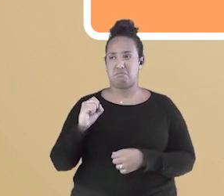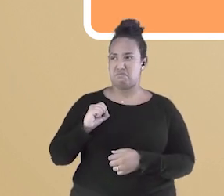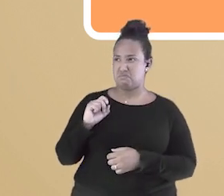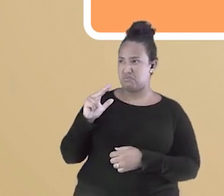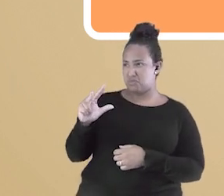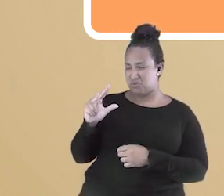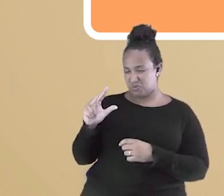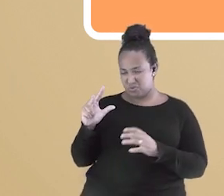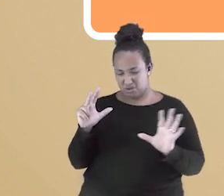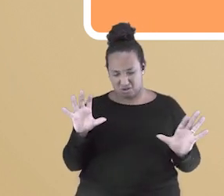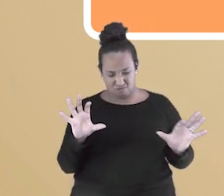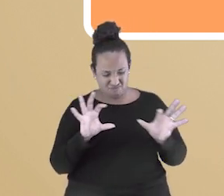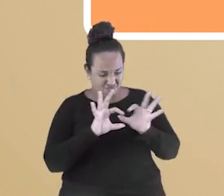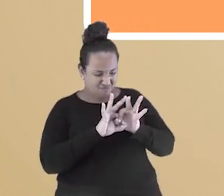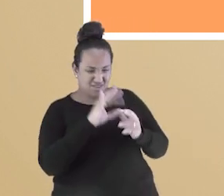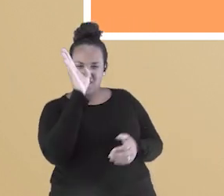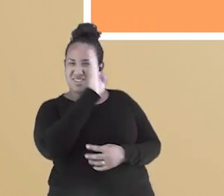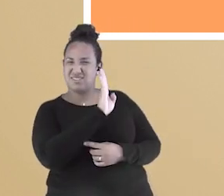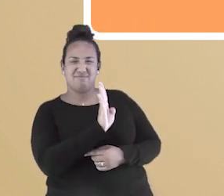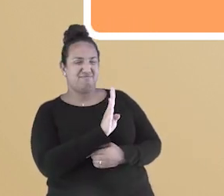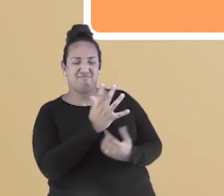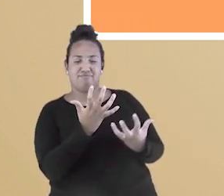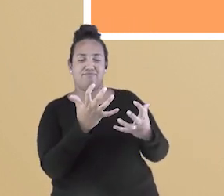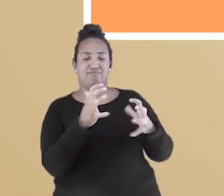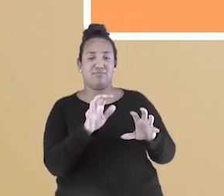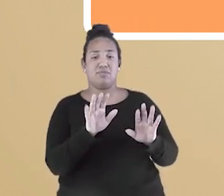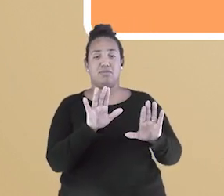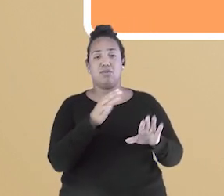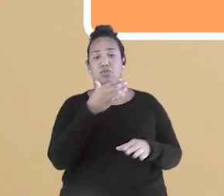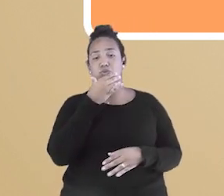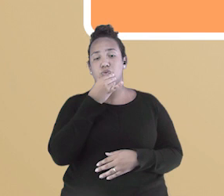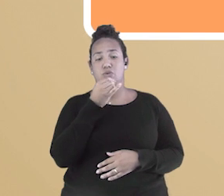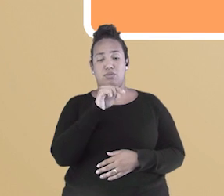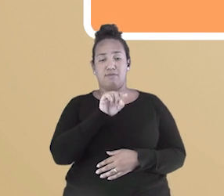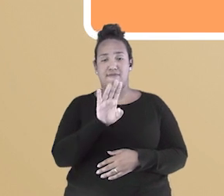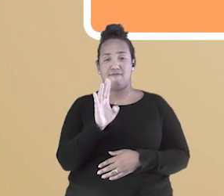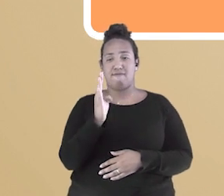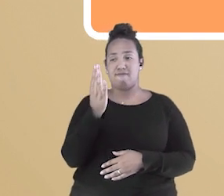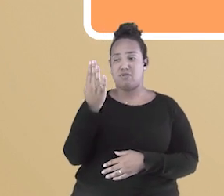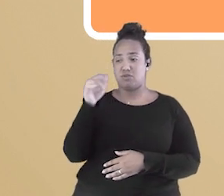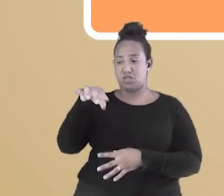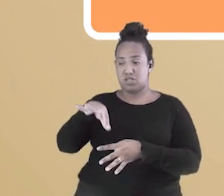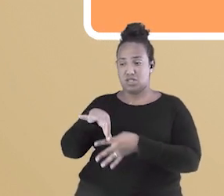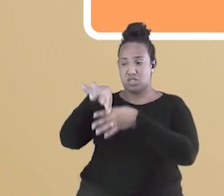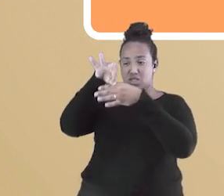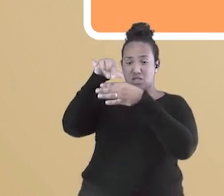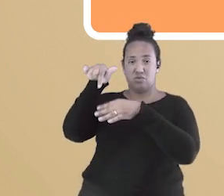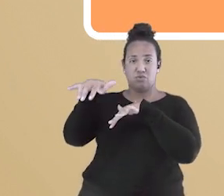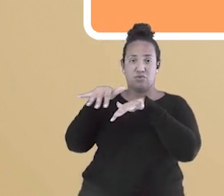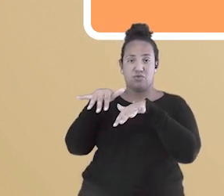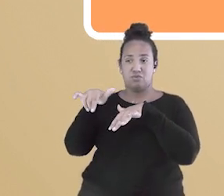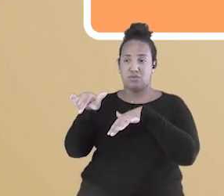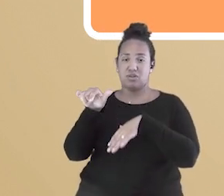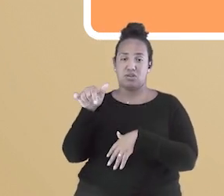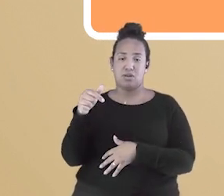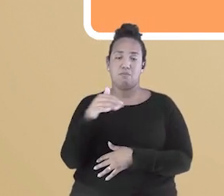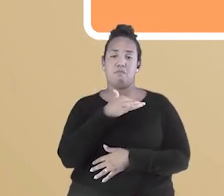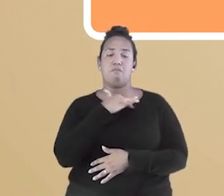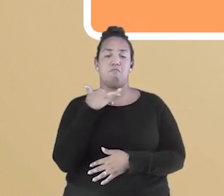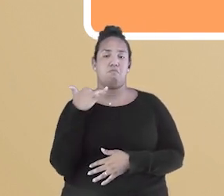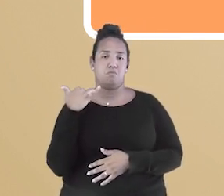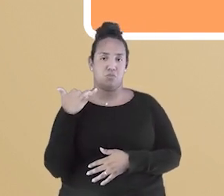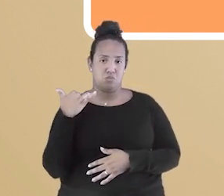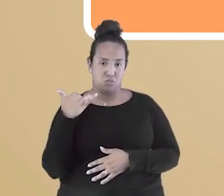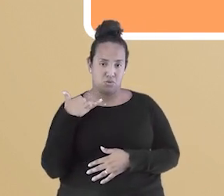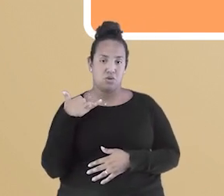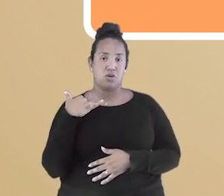Tiradentes foi traído e entregue para a coroa como sendo líder do movimento. Por isso, recebeu pena de morte e foi declarado